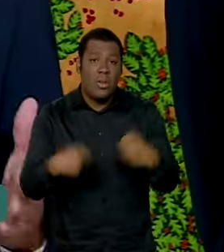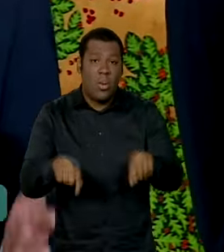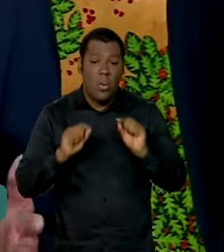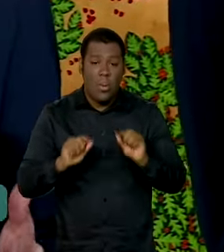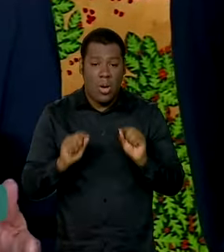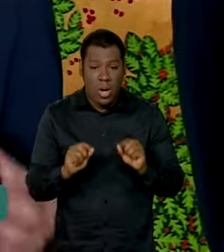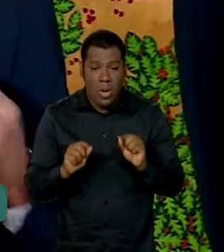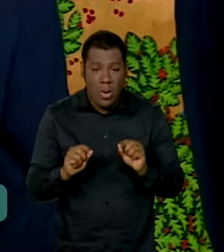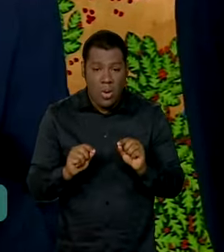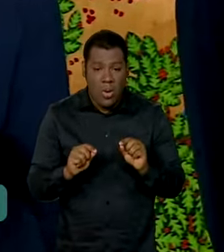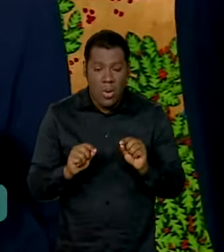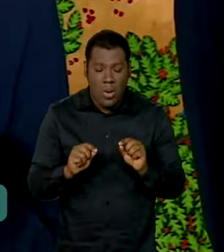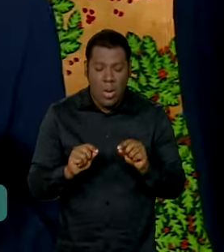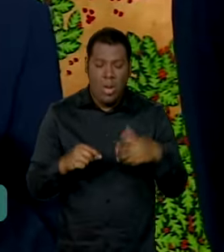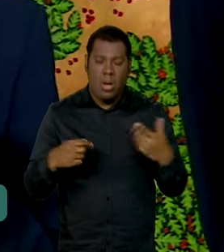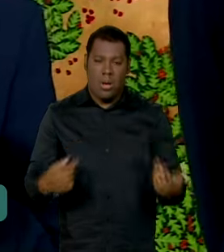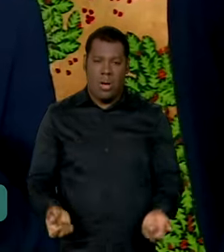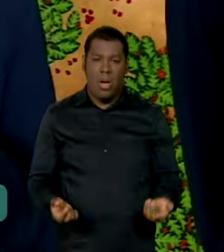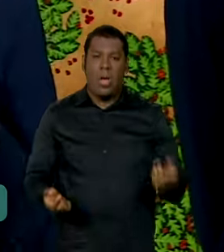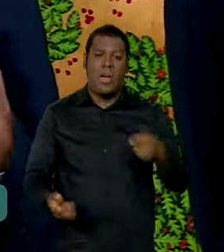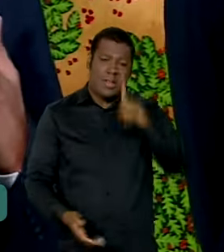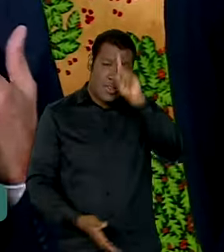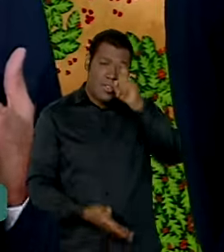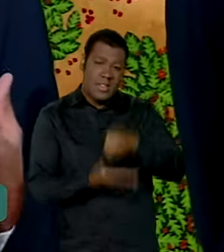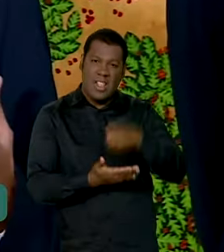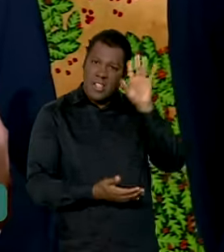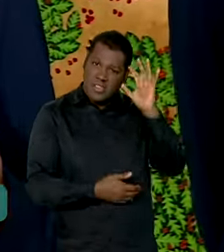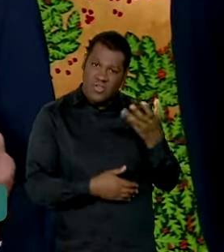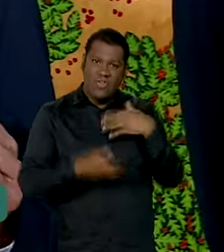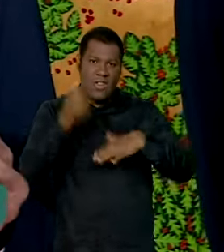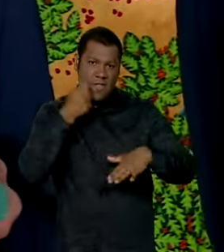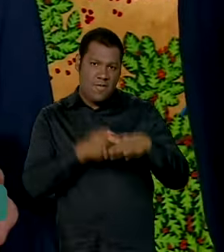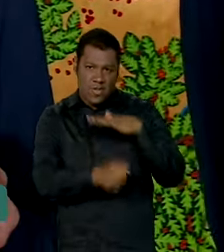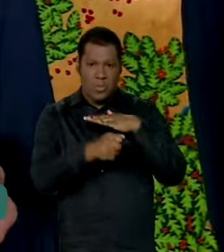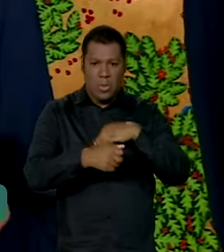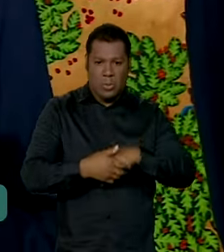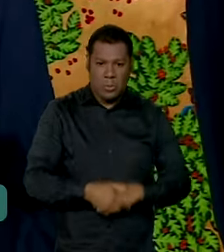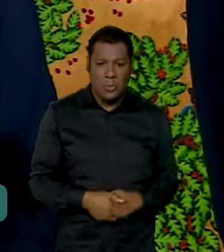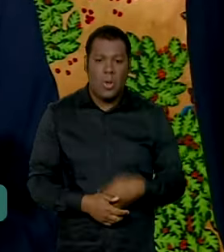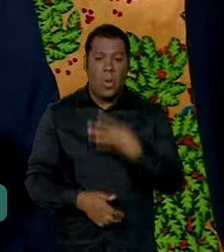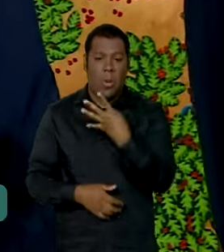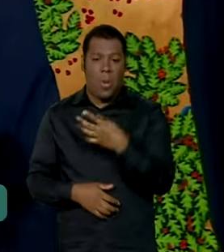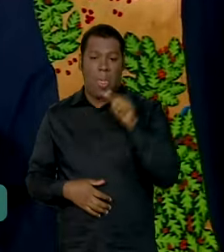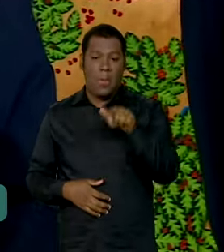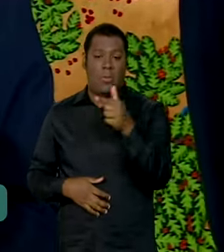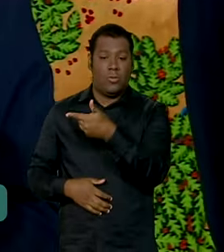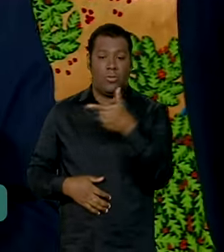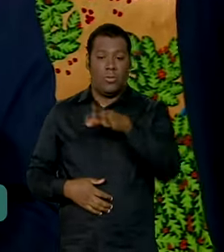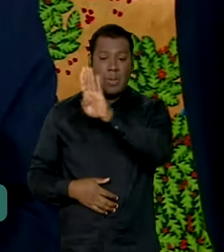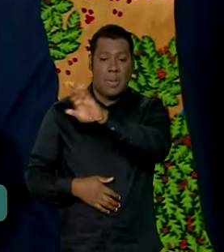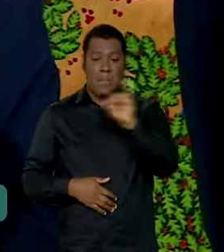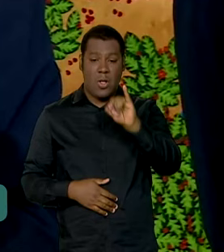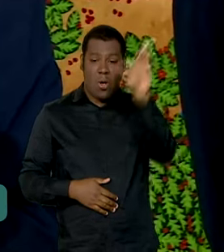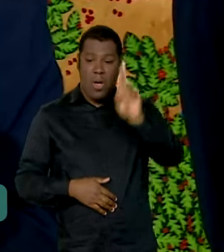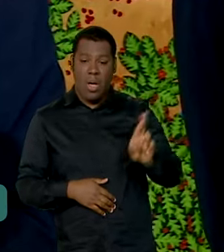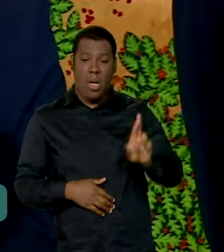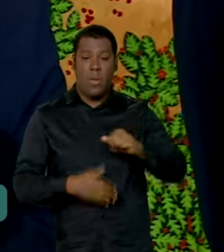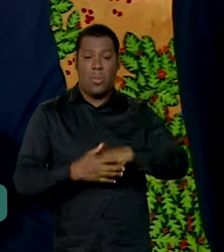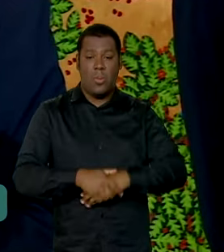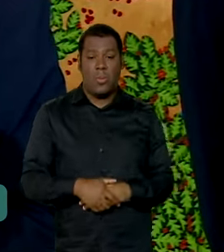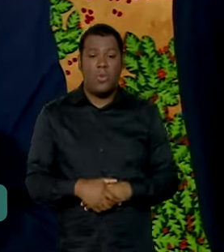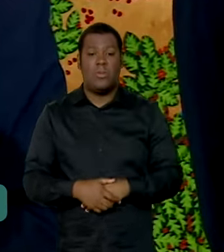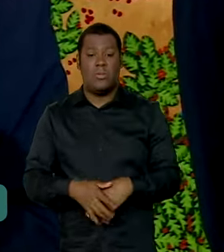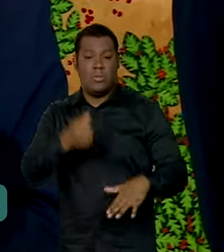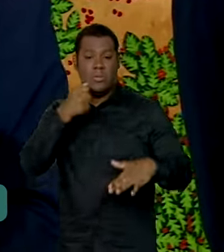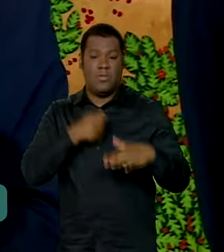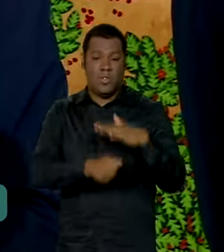claramente o nosso investimento. Esse foi o momento que nos permitiu definir R$ 4,2 bilhões em